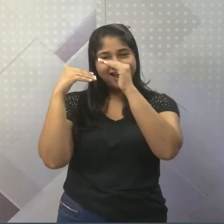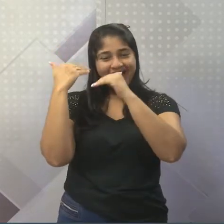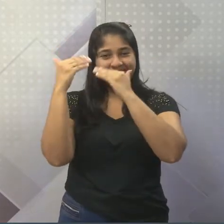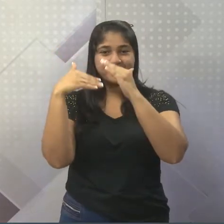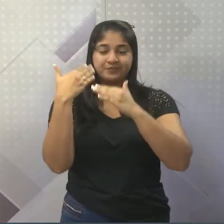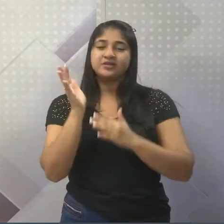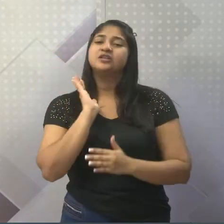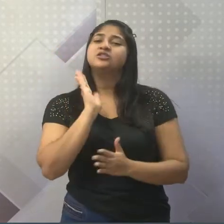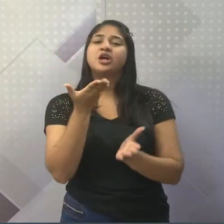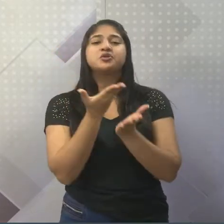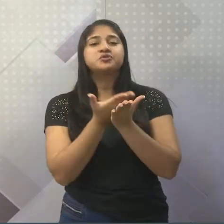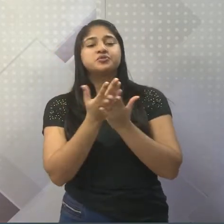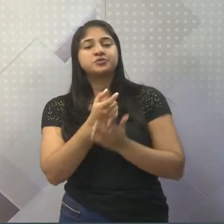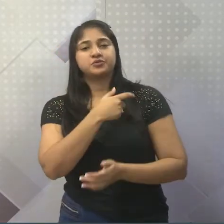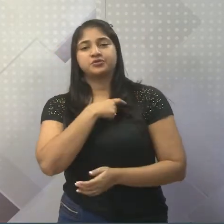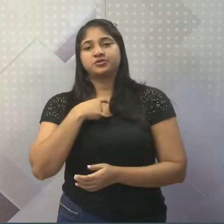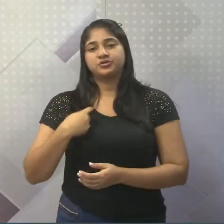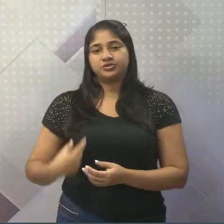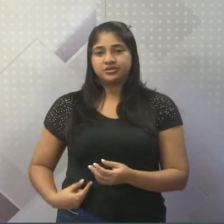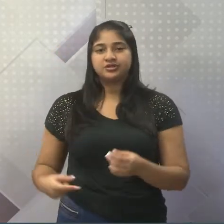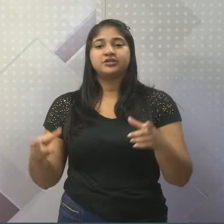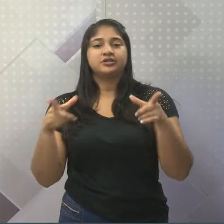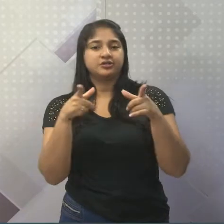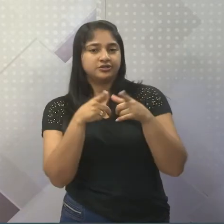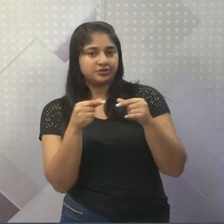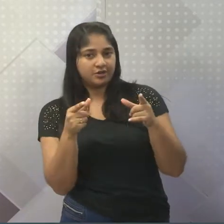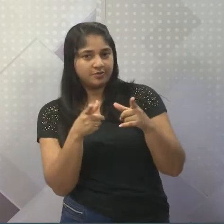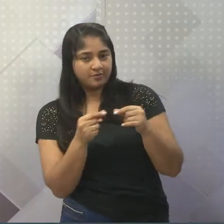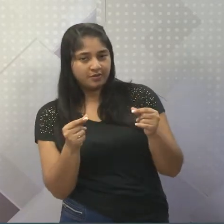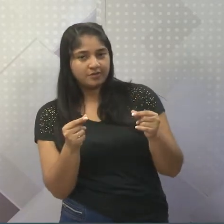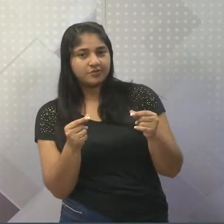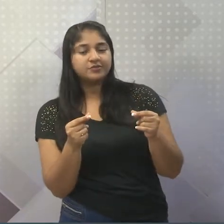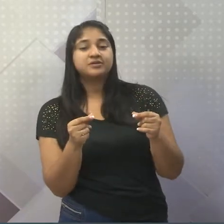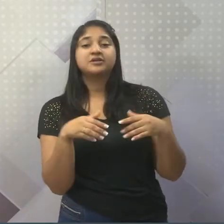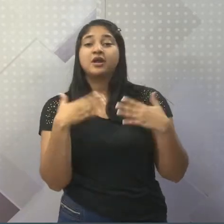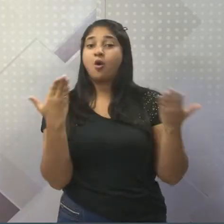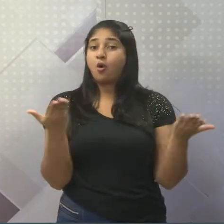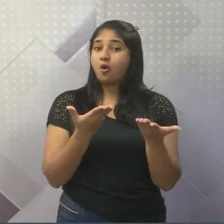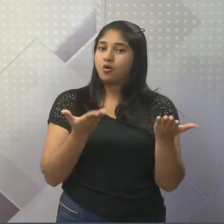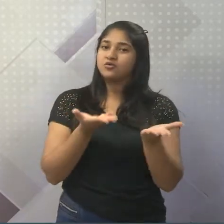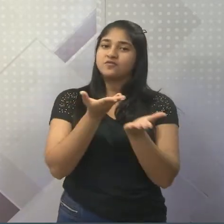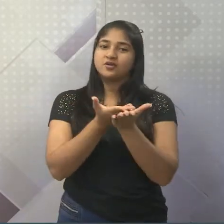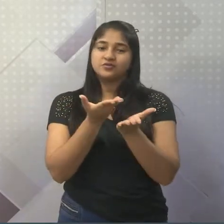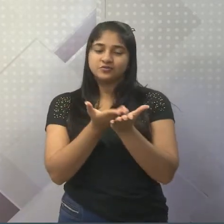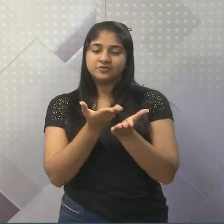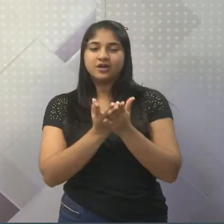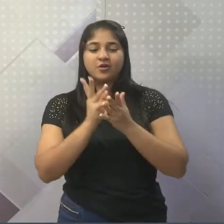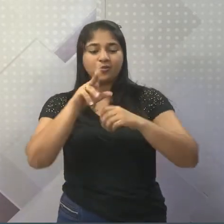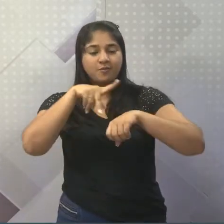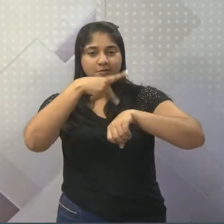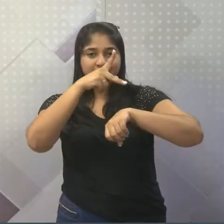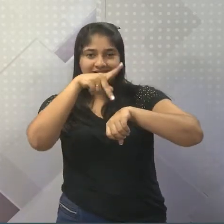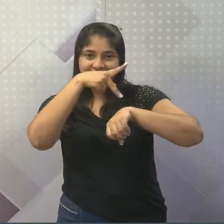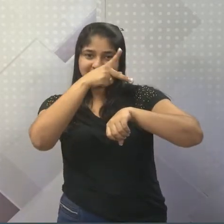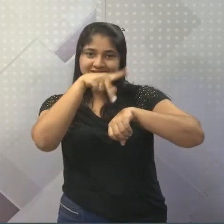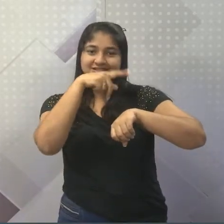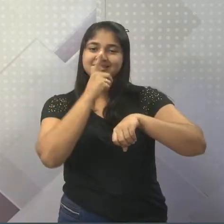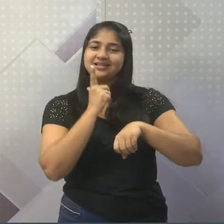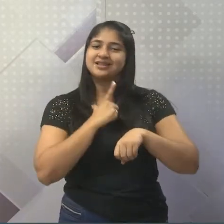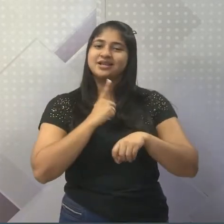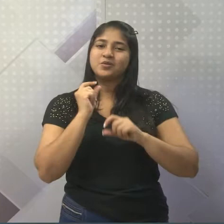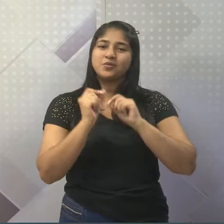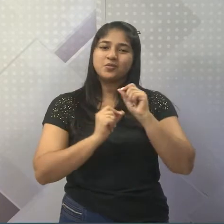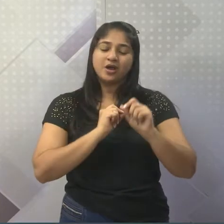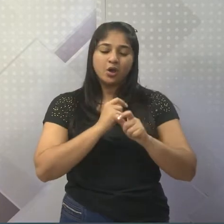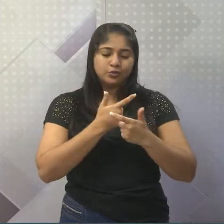Lembremos, nós já falamos sobre a China, sobre o Japão, tigres asiáticos. Hoje vamos falar de um país que tem crescido